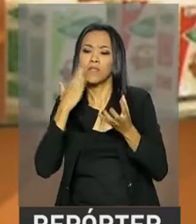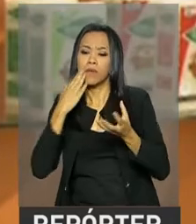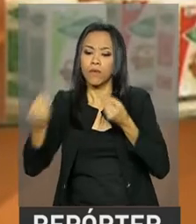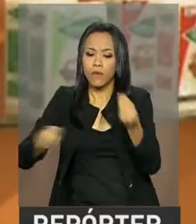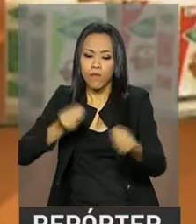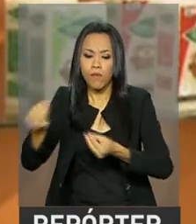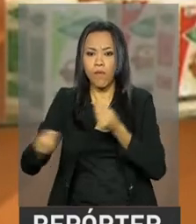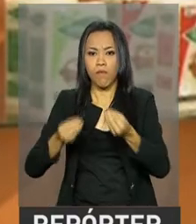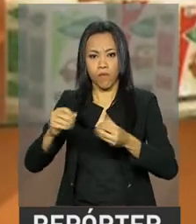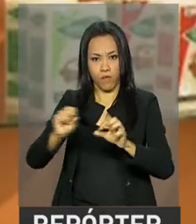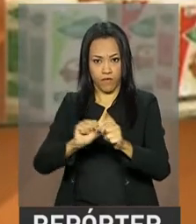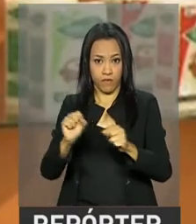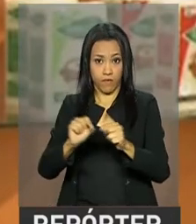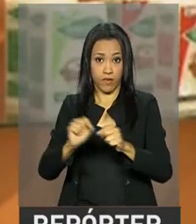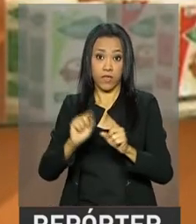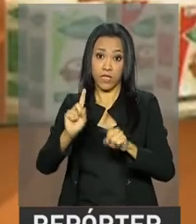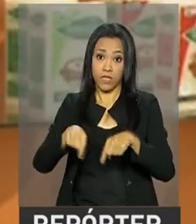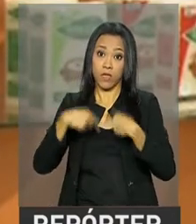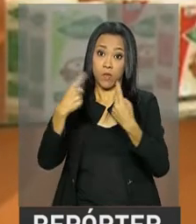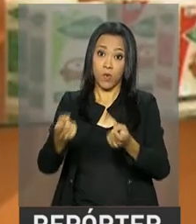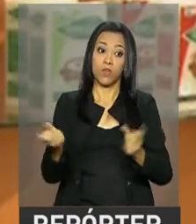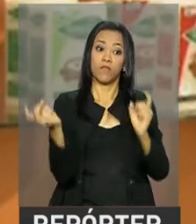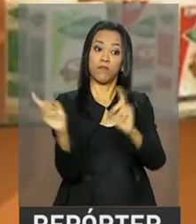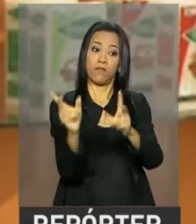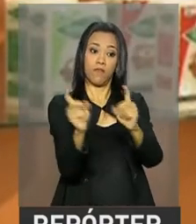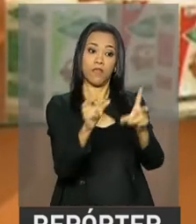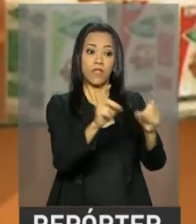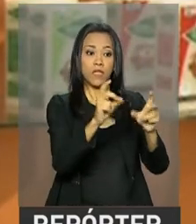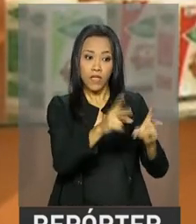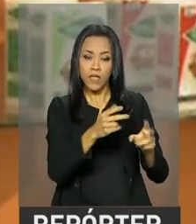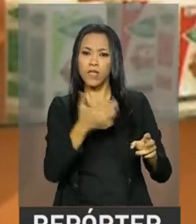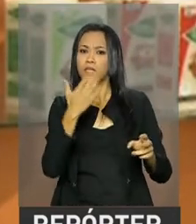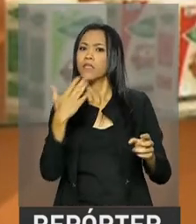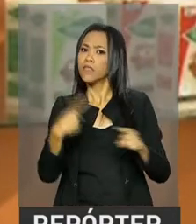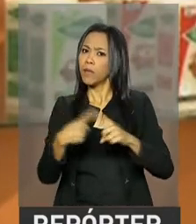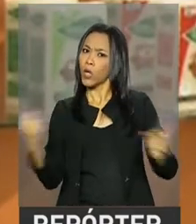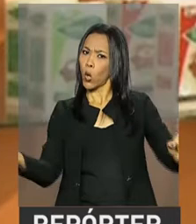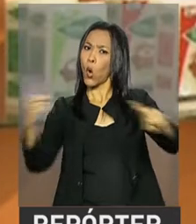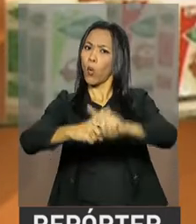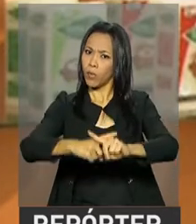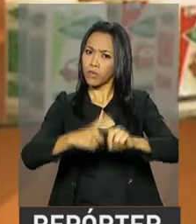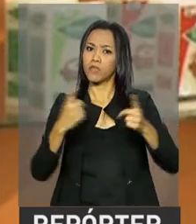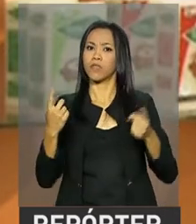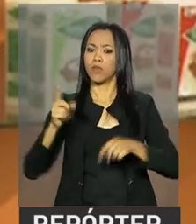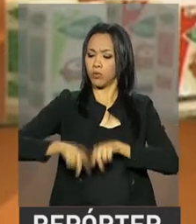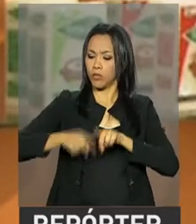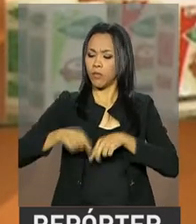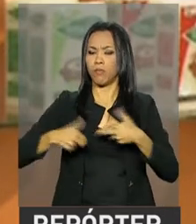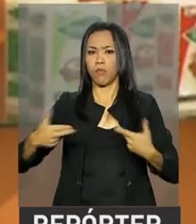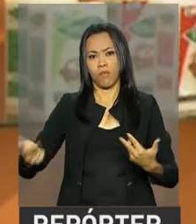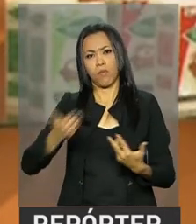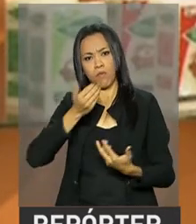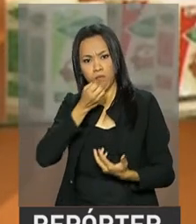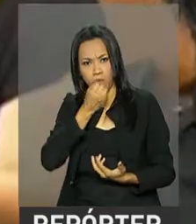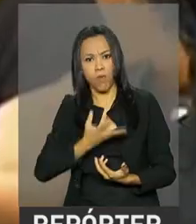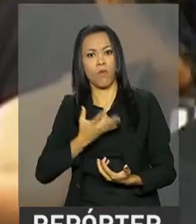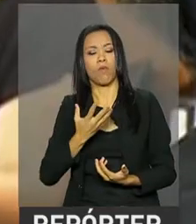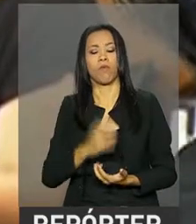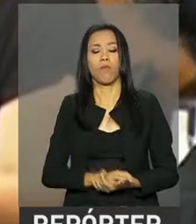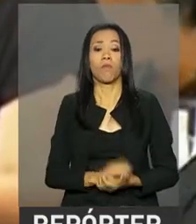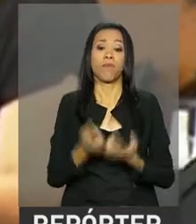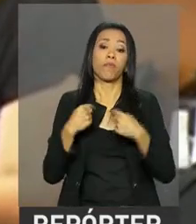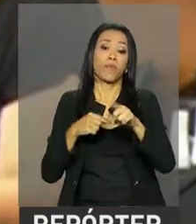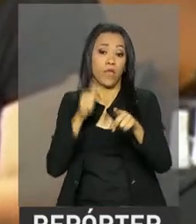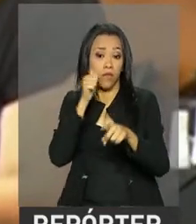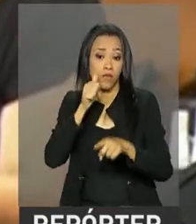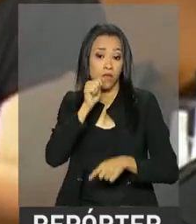e para depois ir para o mercado em condições melhores de competição, de produto estabilizado e de concorrência. Para a